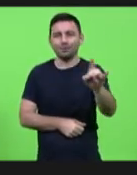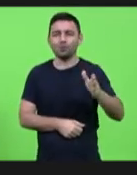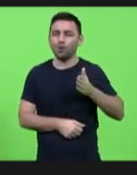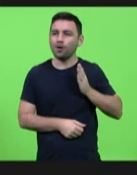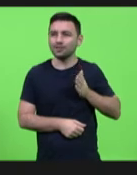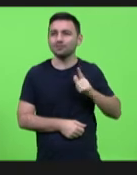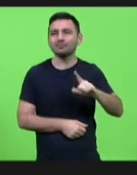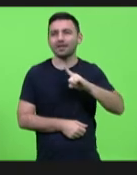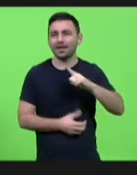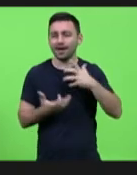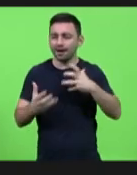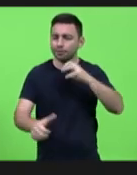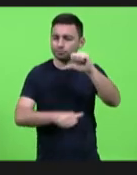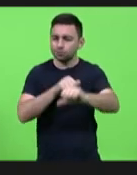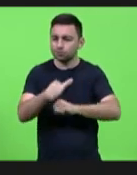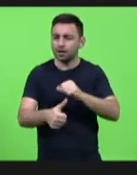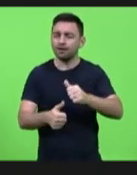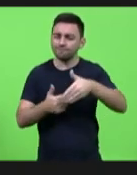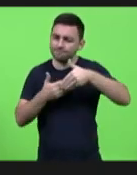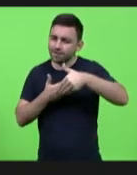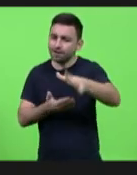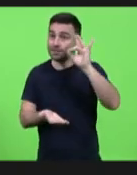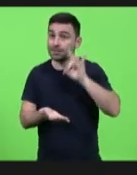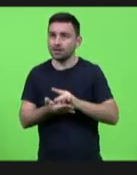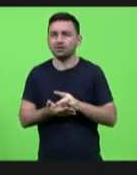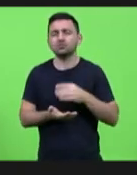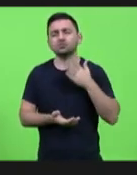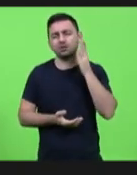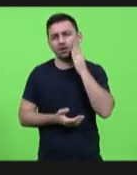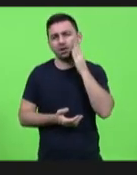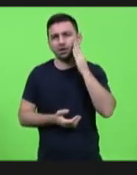um de vocês aqui transformar isso em realidade sei que não é fácil